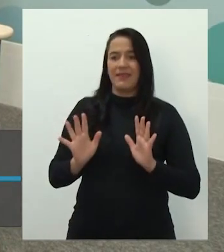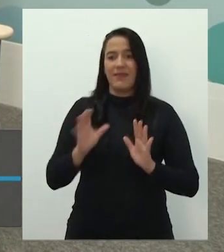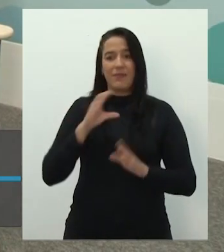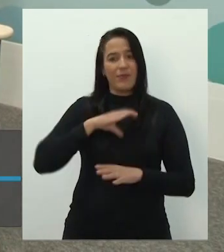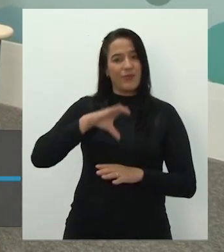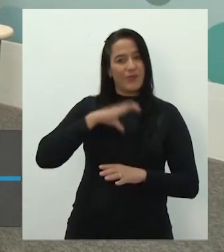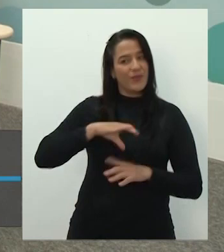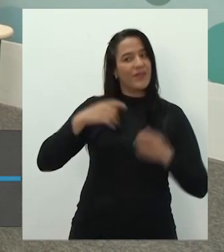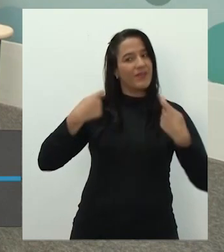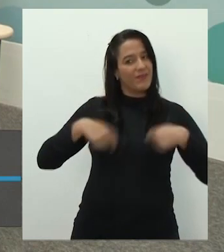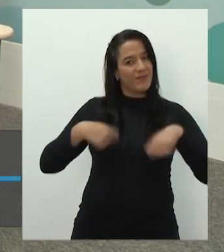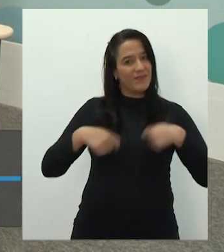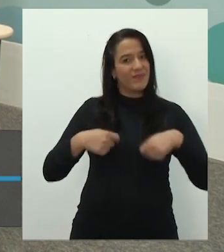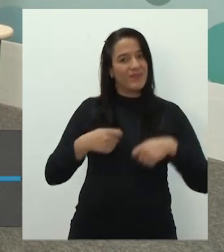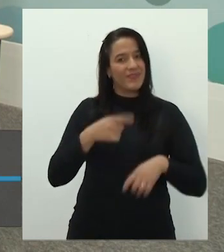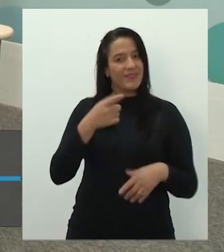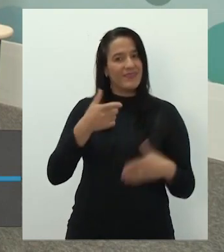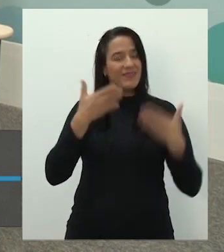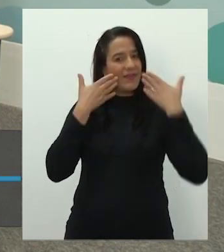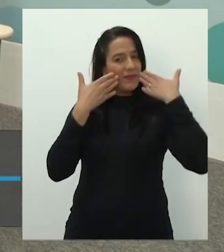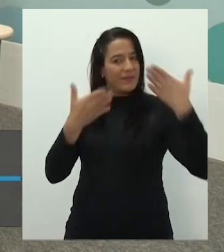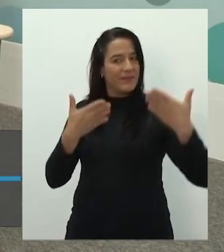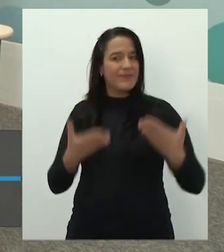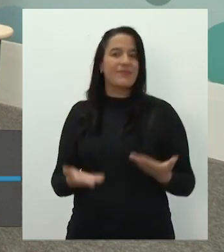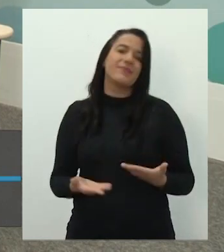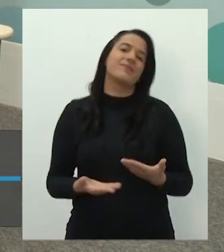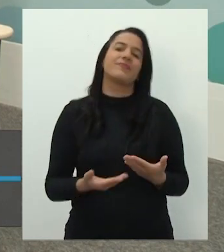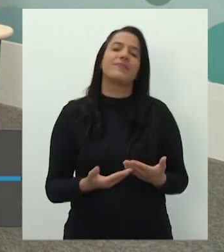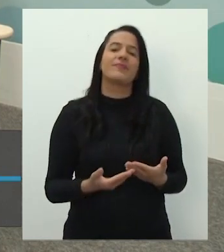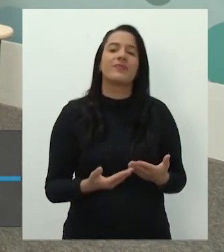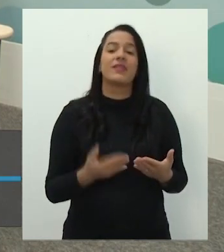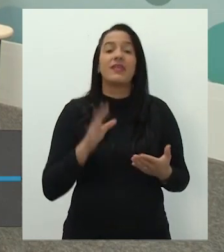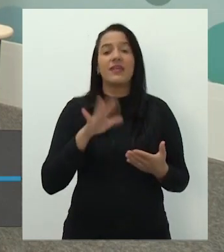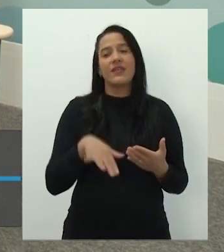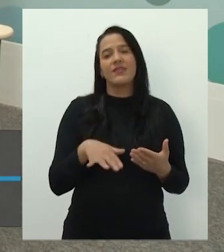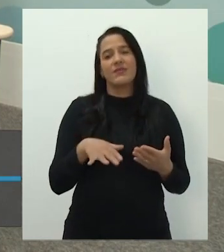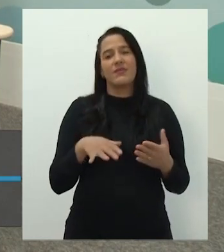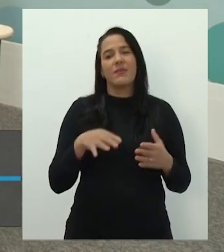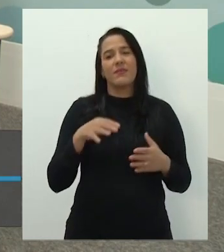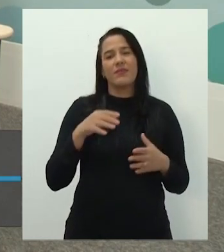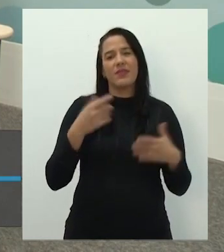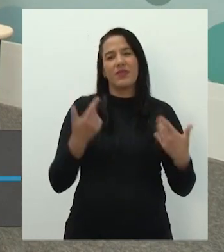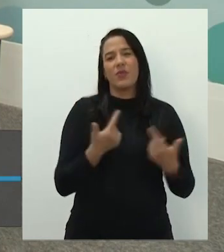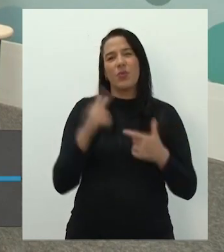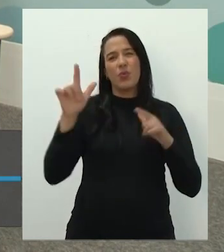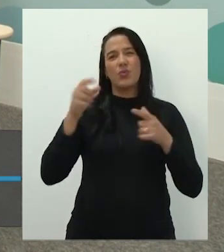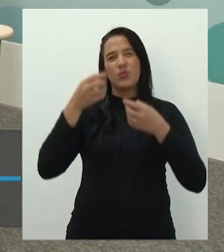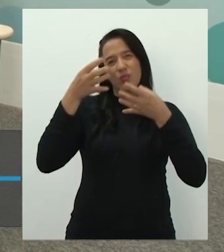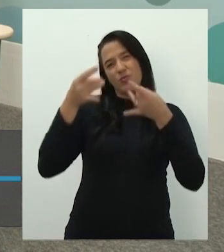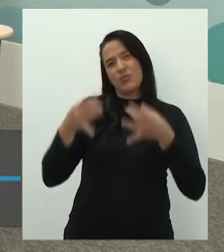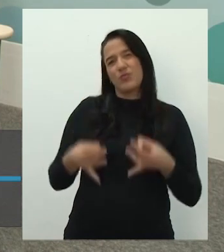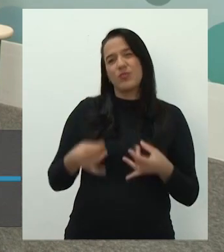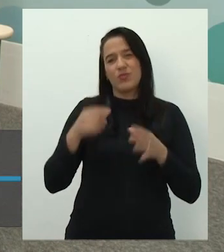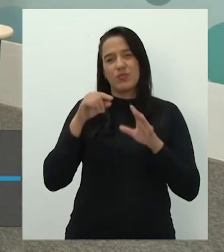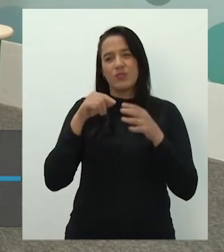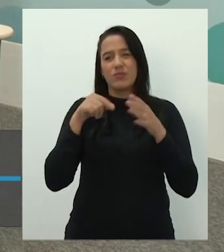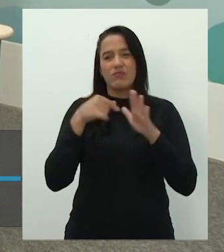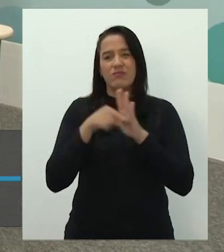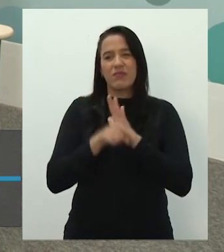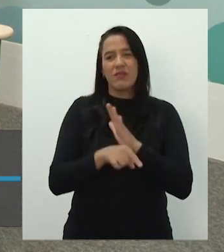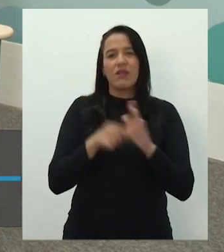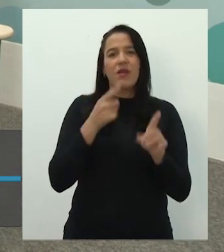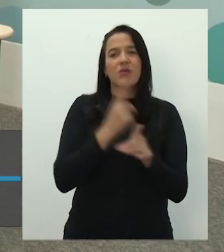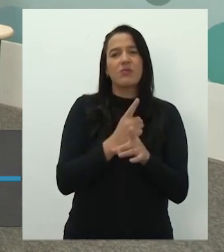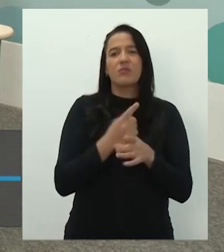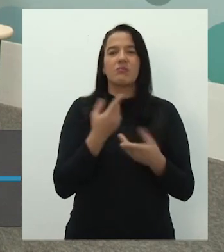português, tem que dar um exemplo. Está simplificado agora, tem que ler. Eu não leio o manual. O manual de instrução? instrução, não leio. que você compra? Não,